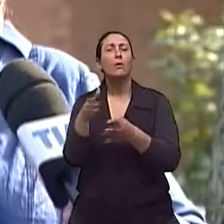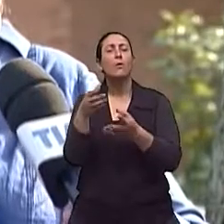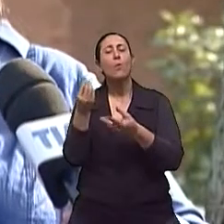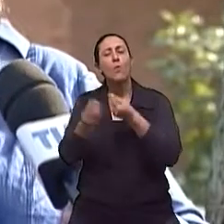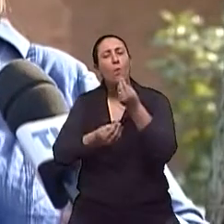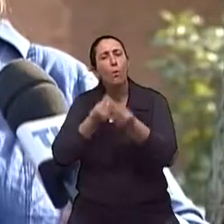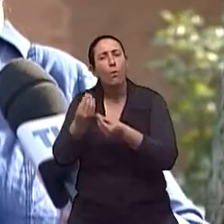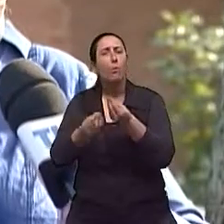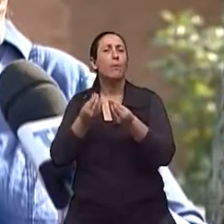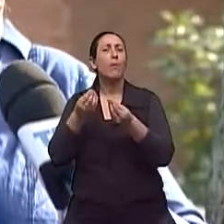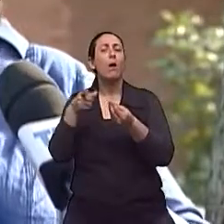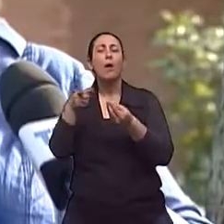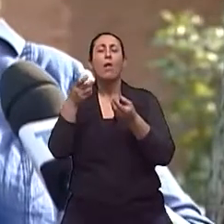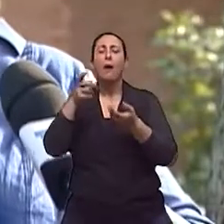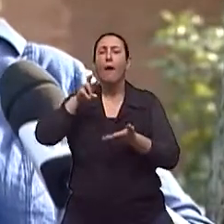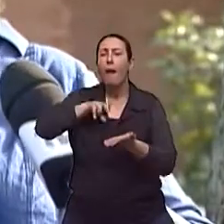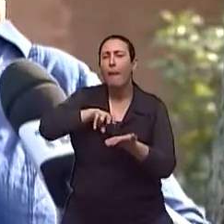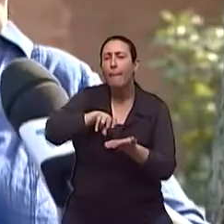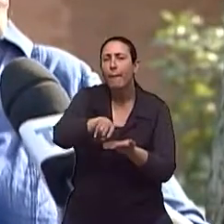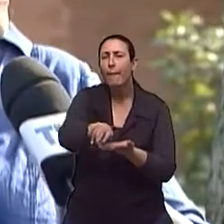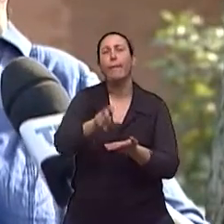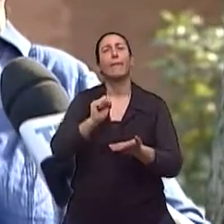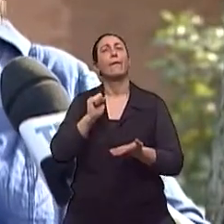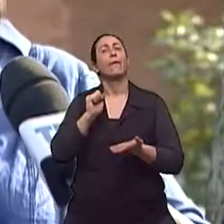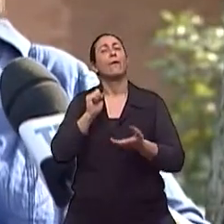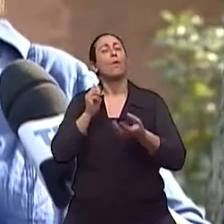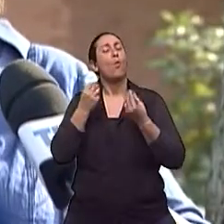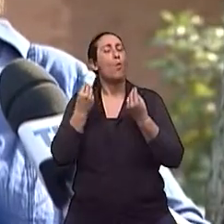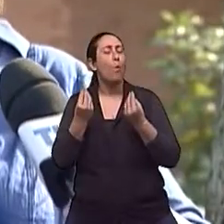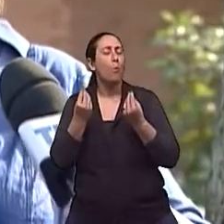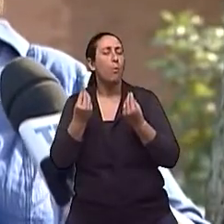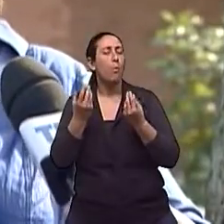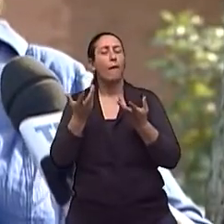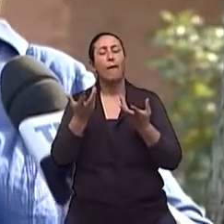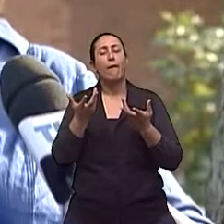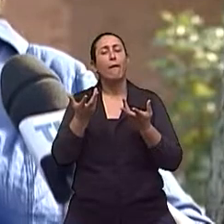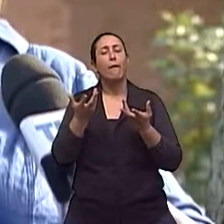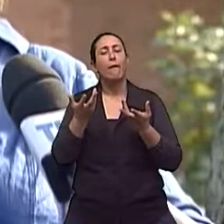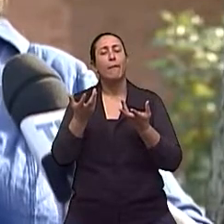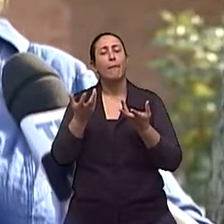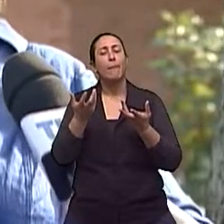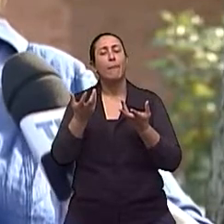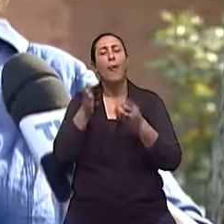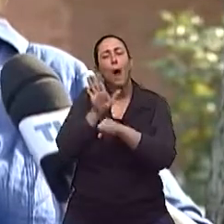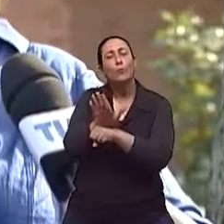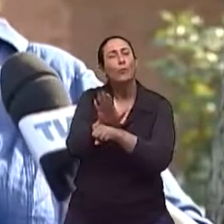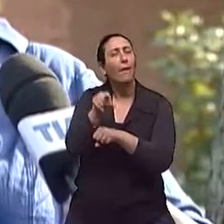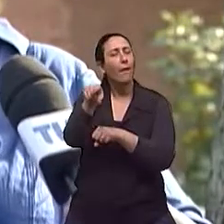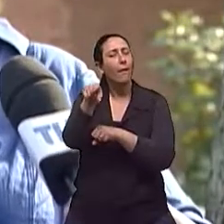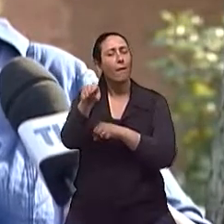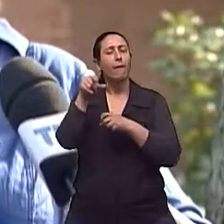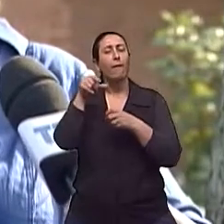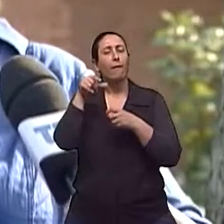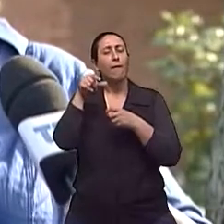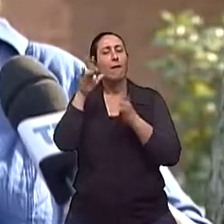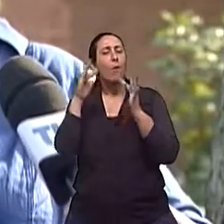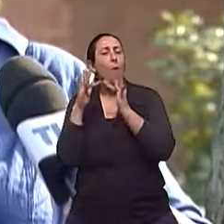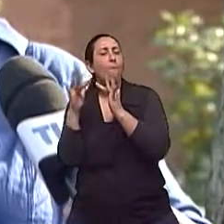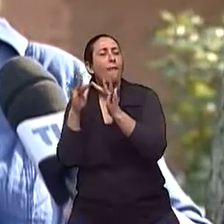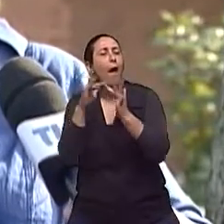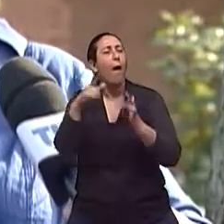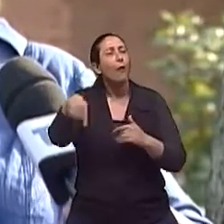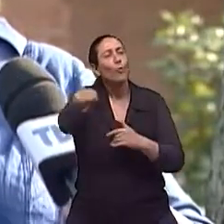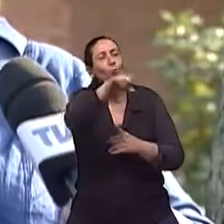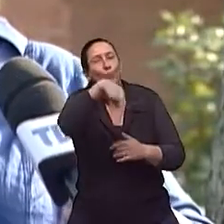caminhar, como é que ele deve manter esse contato com os demais